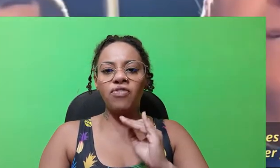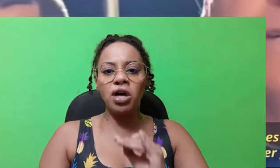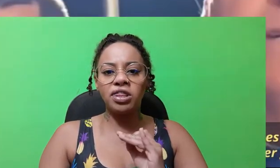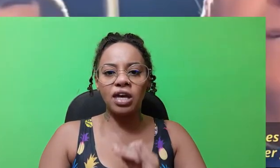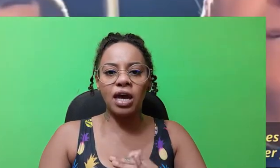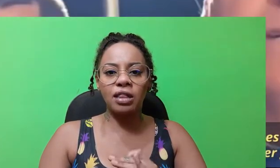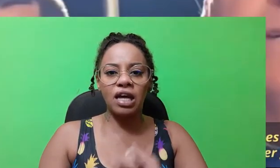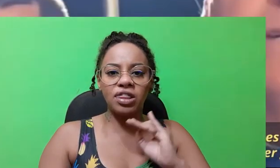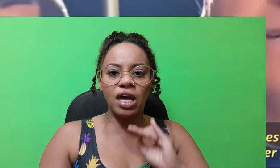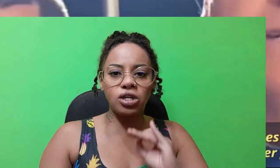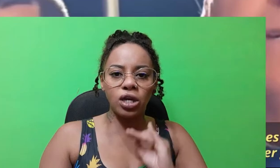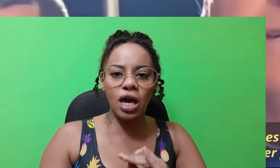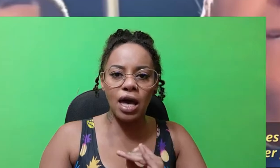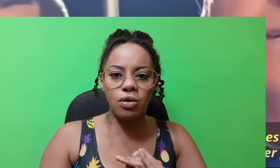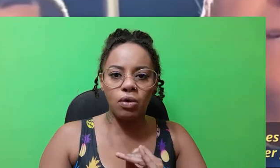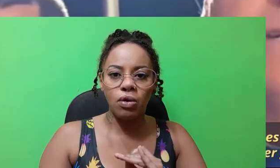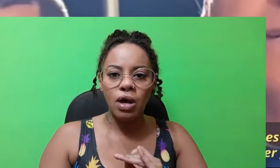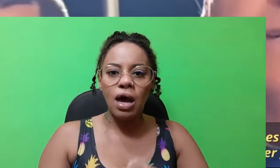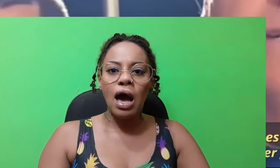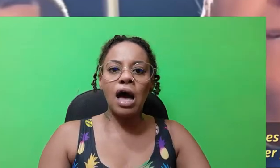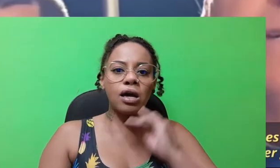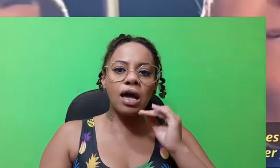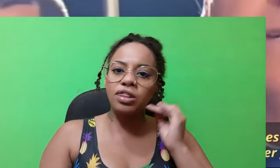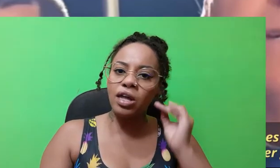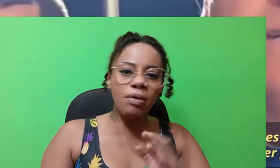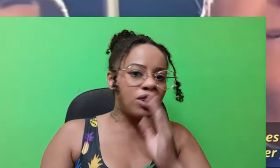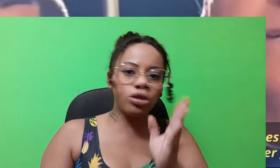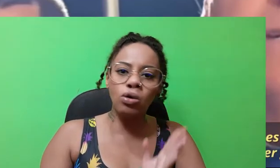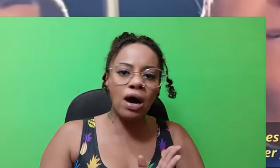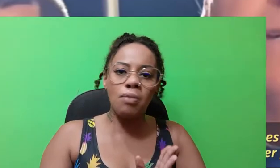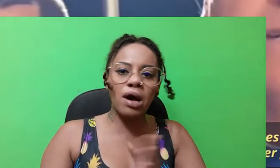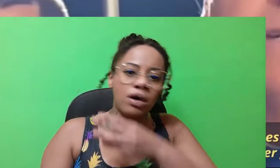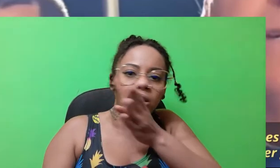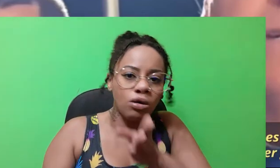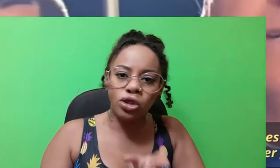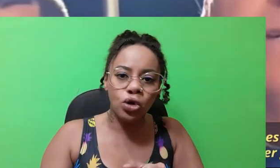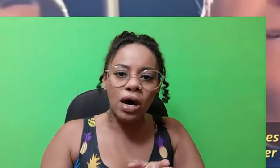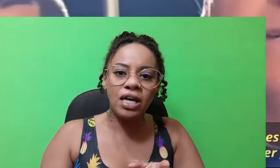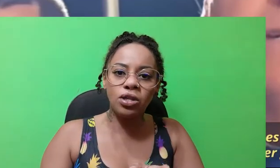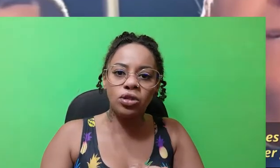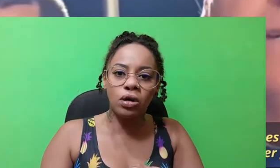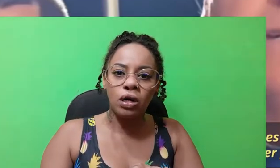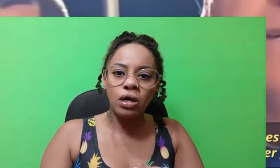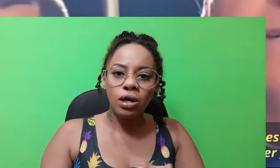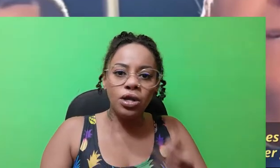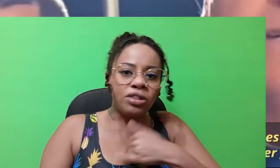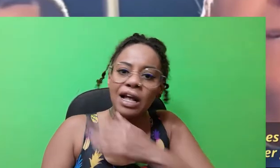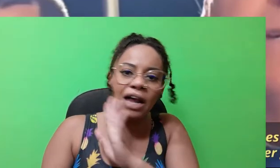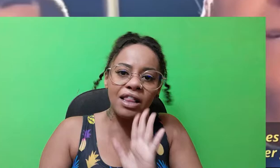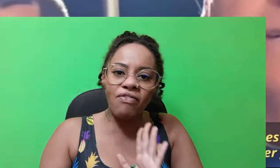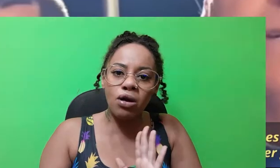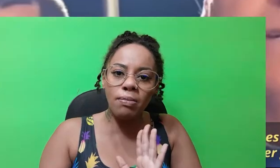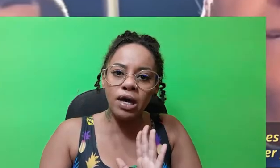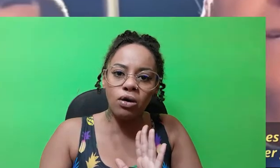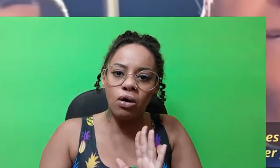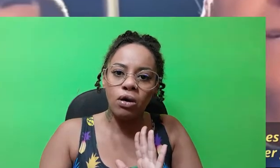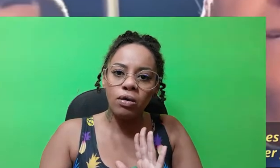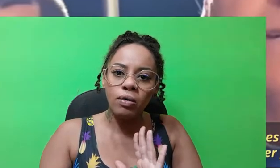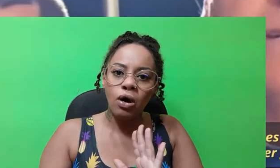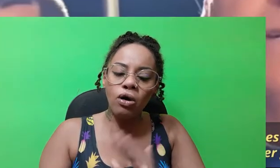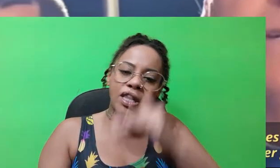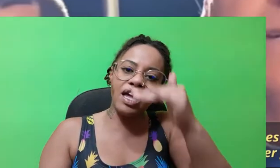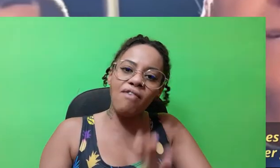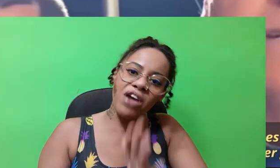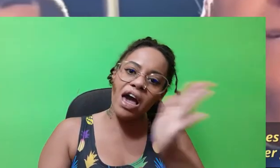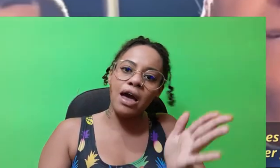Se você tá sem dinheiro, a questão é sua. É questão sua isso. Não tem nada a ver comigo.